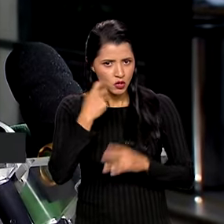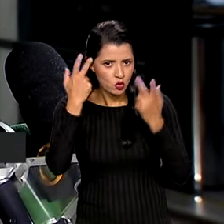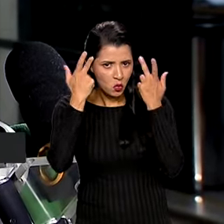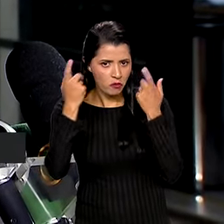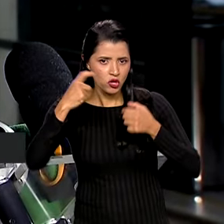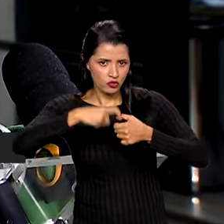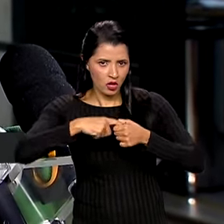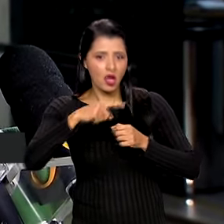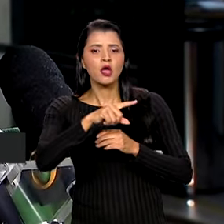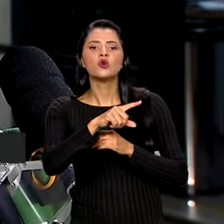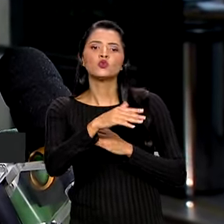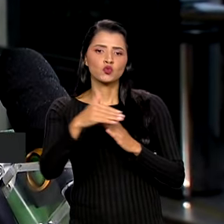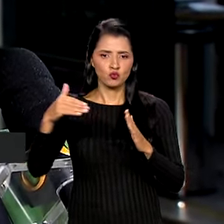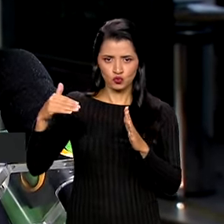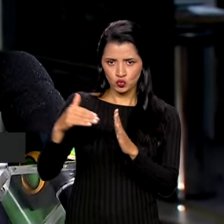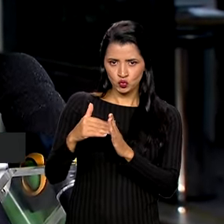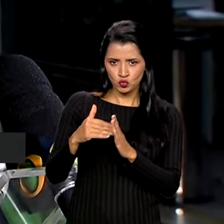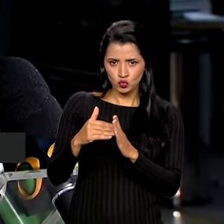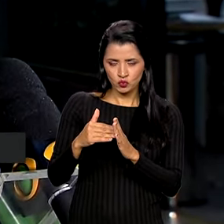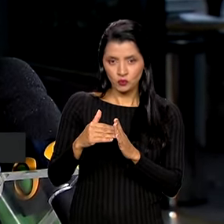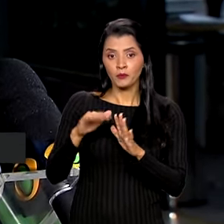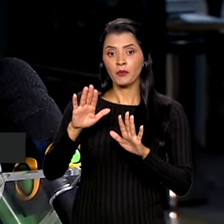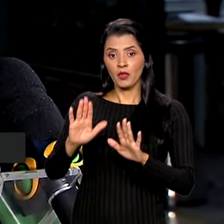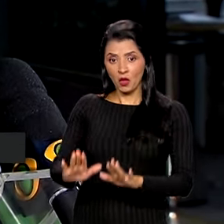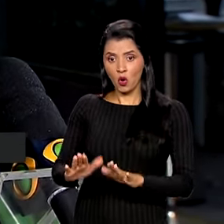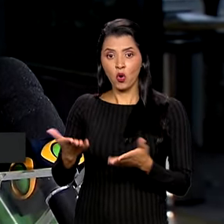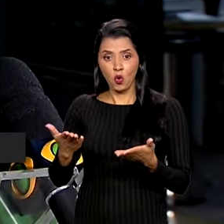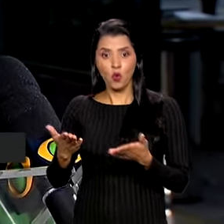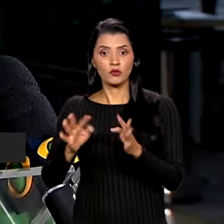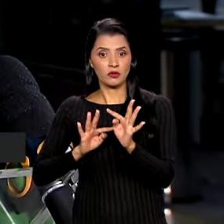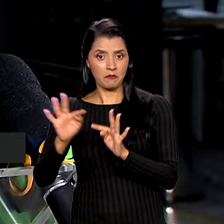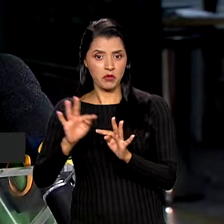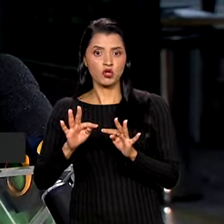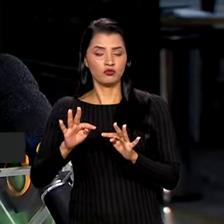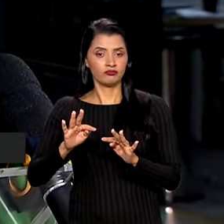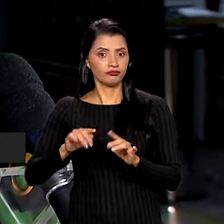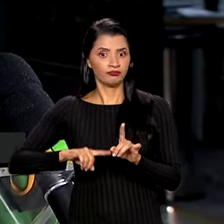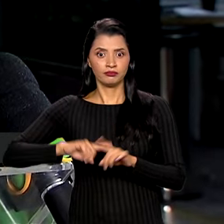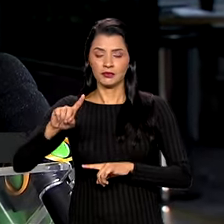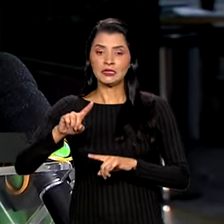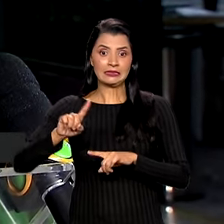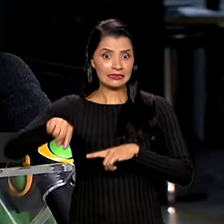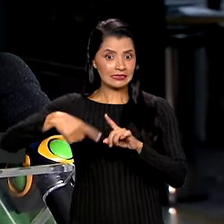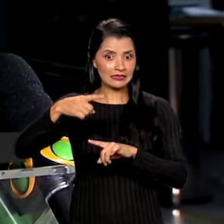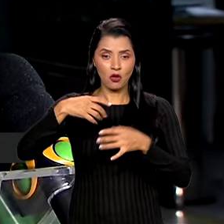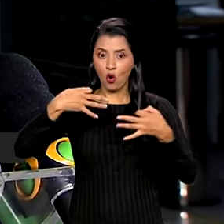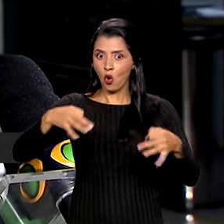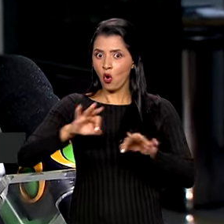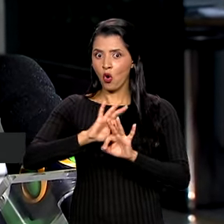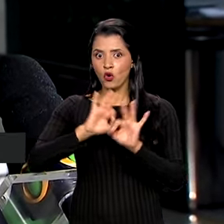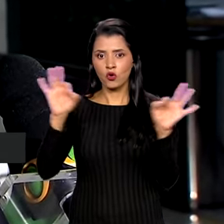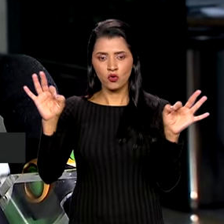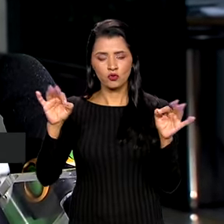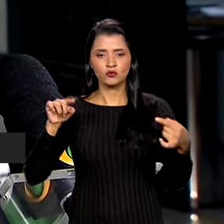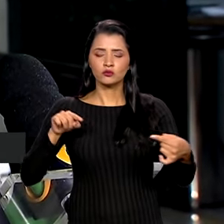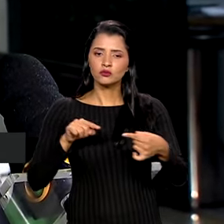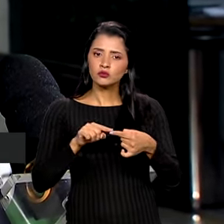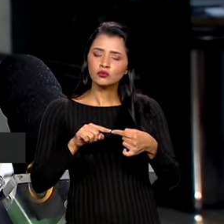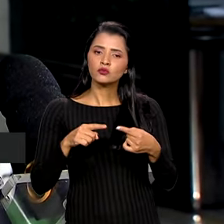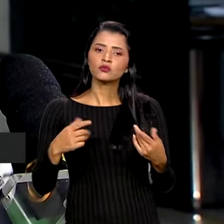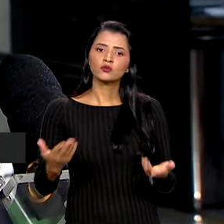no Palácio, né? O procedimento foi um sucesso, o objetivo era